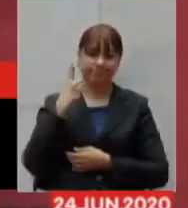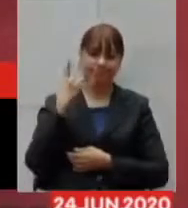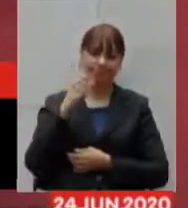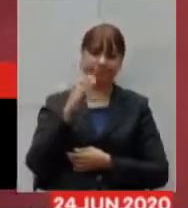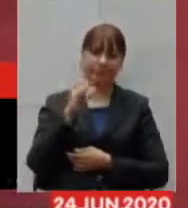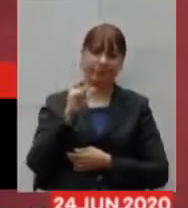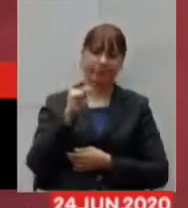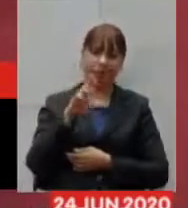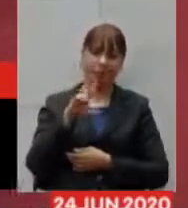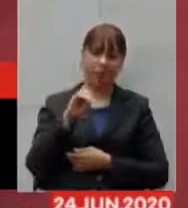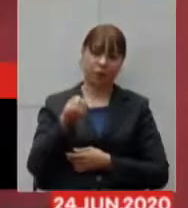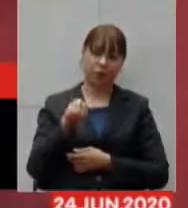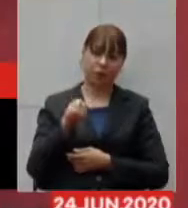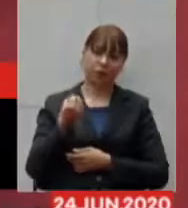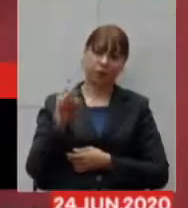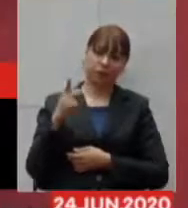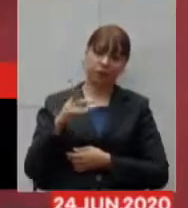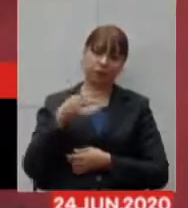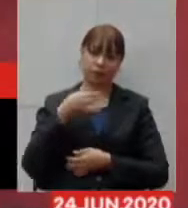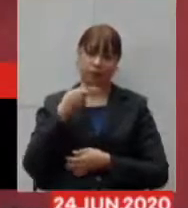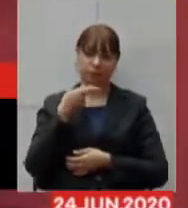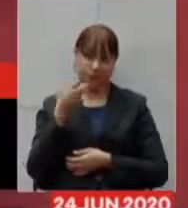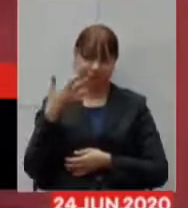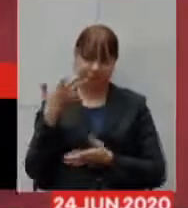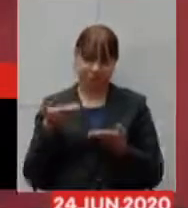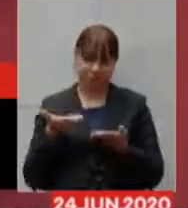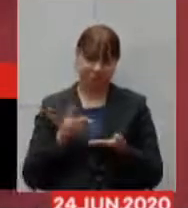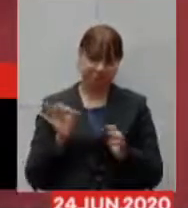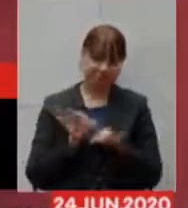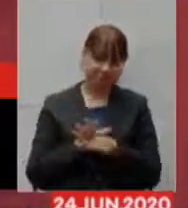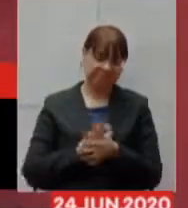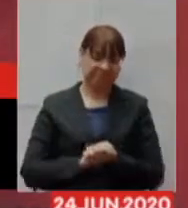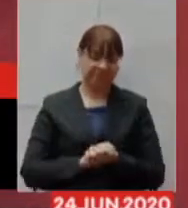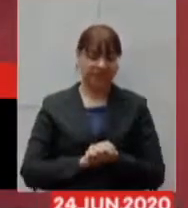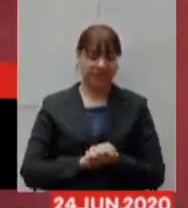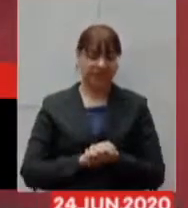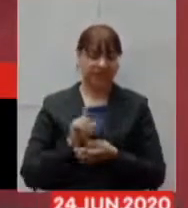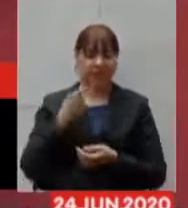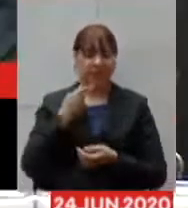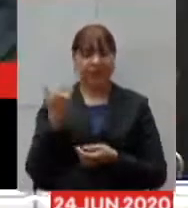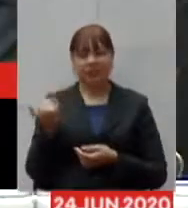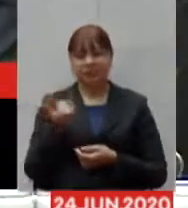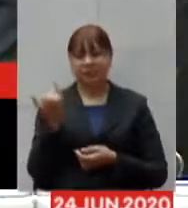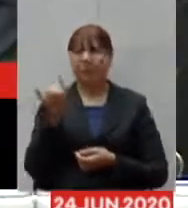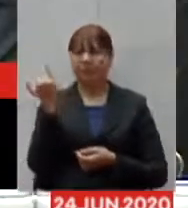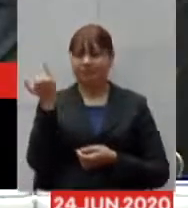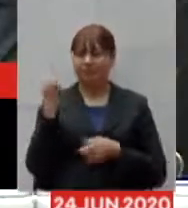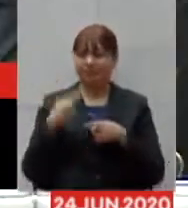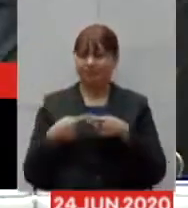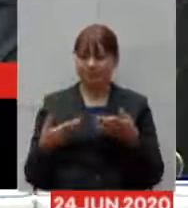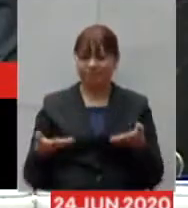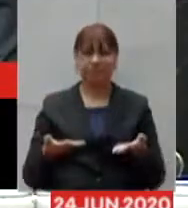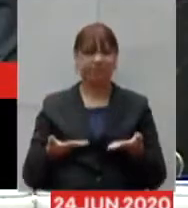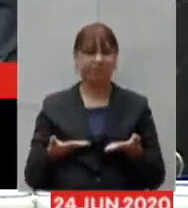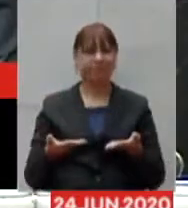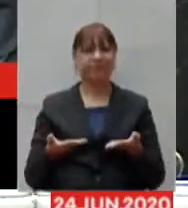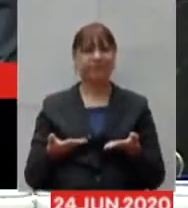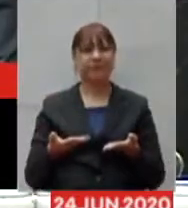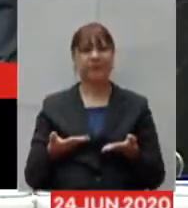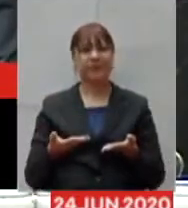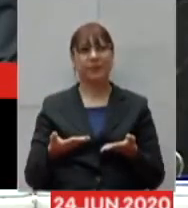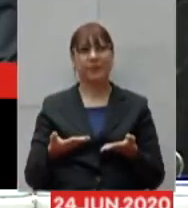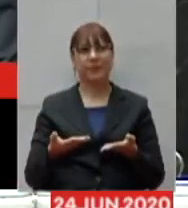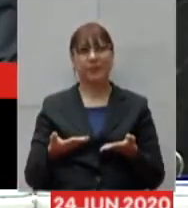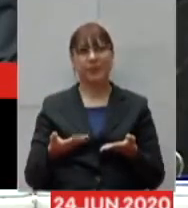Pimenta pelos comentários eu acho que isso é muito importante porque neste momento eu